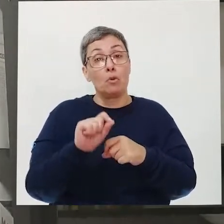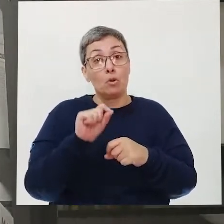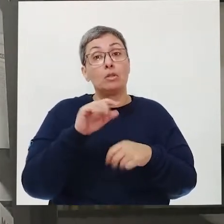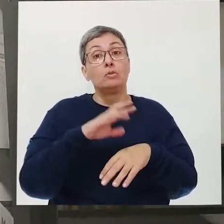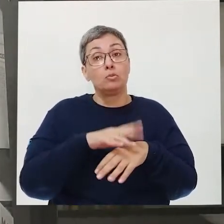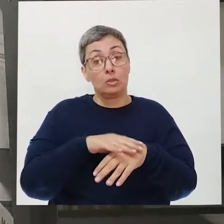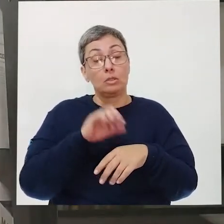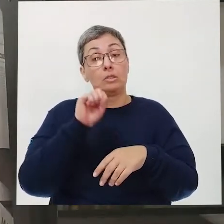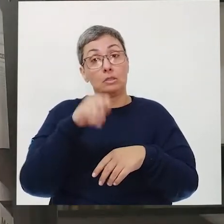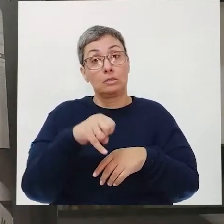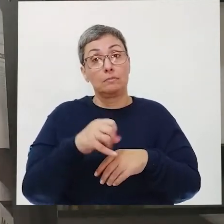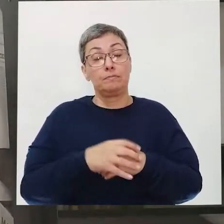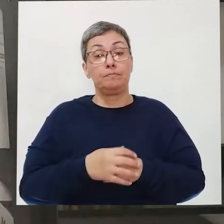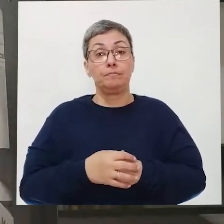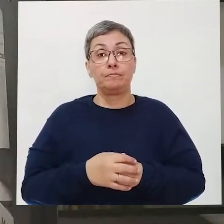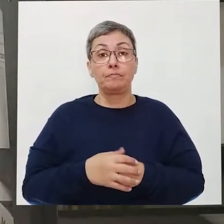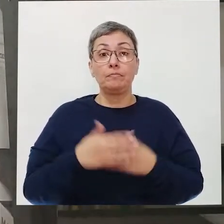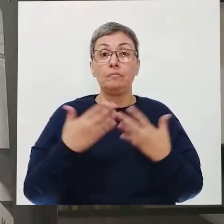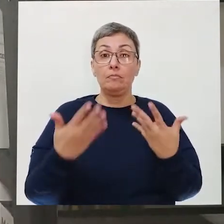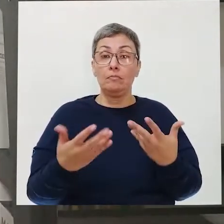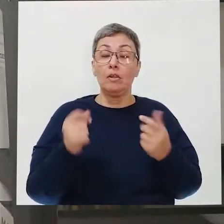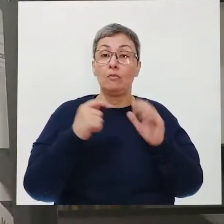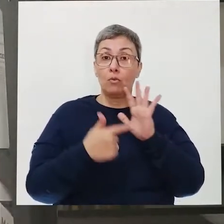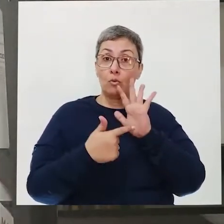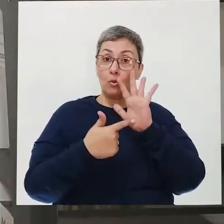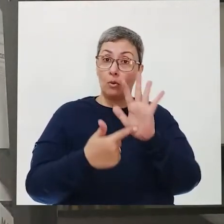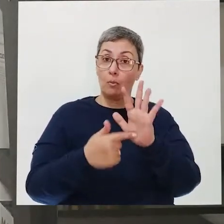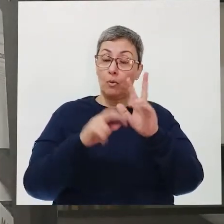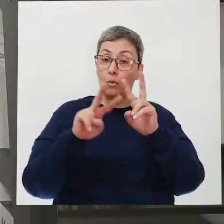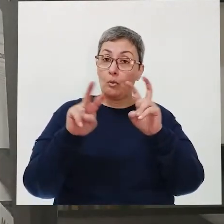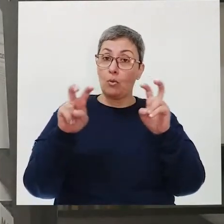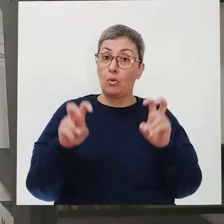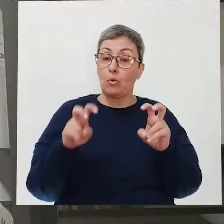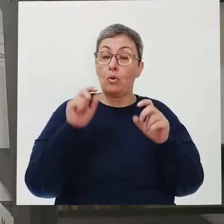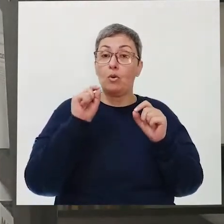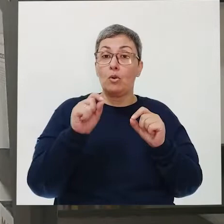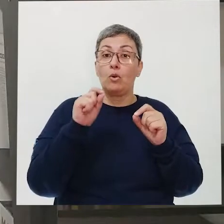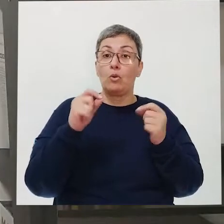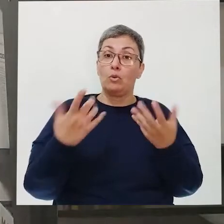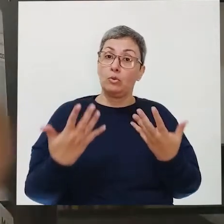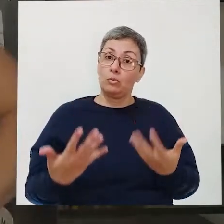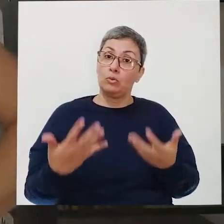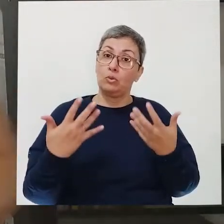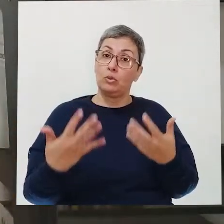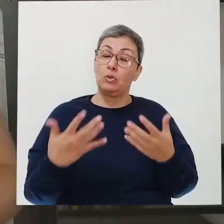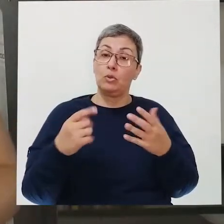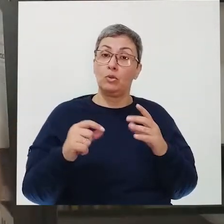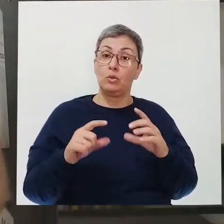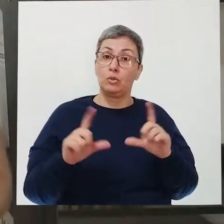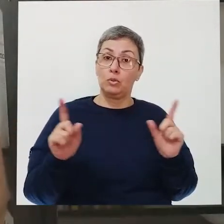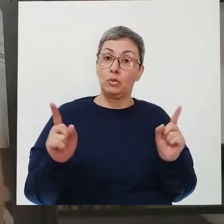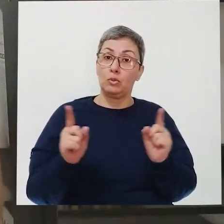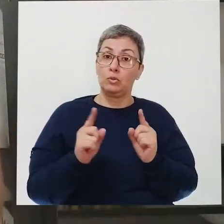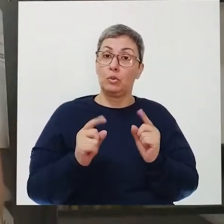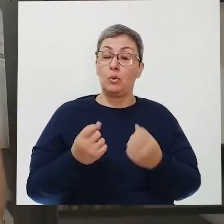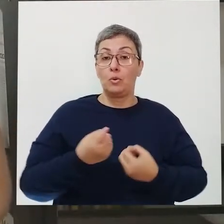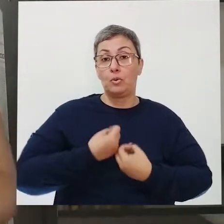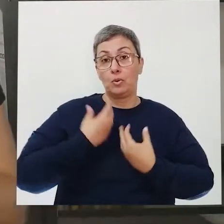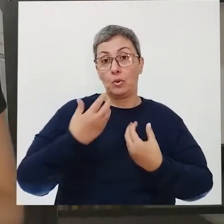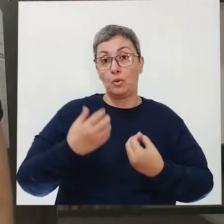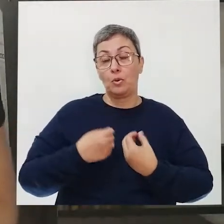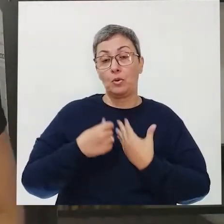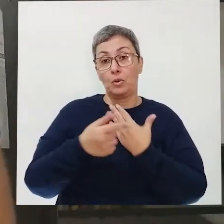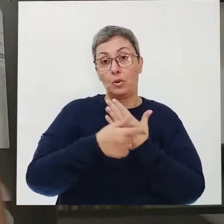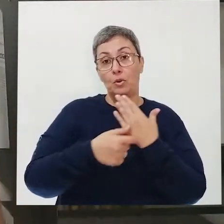uma doença. Eu vou ilustrar esse assunto com a leveza de um trecho de um poema